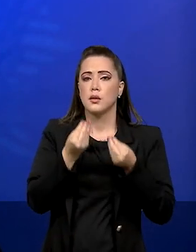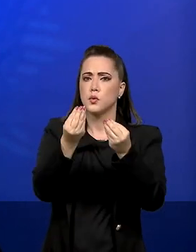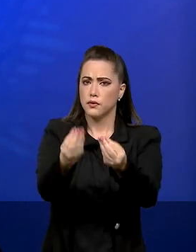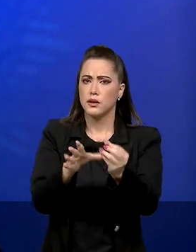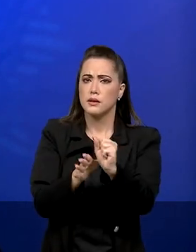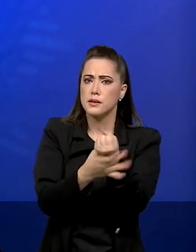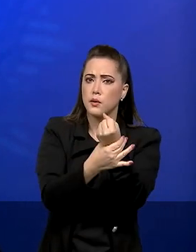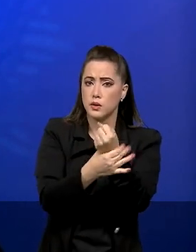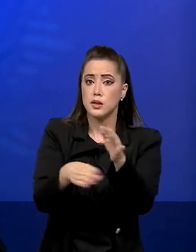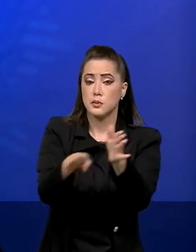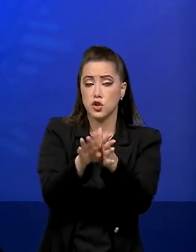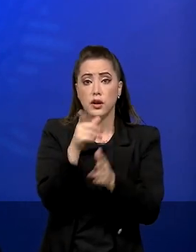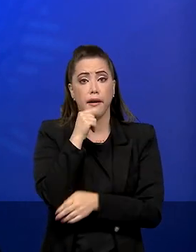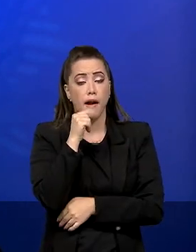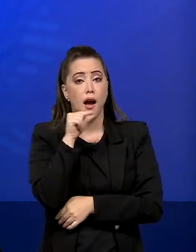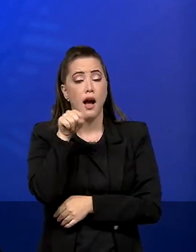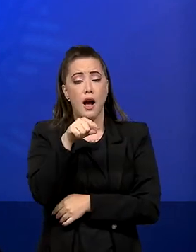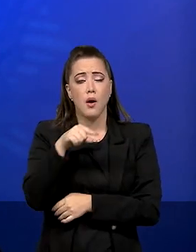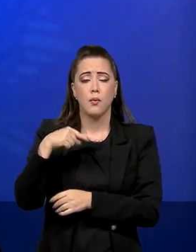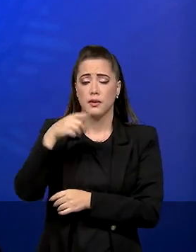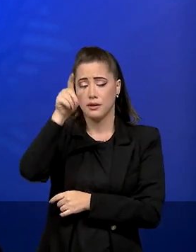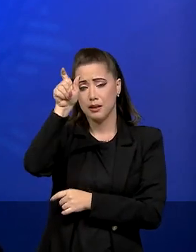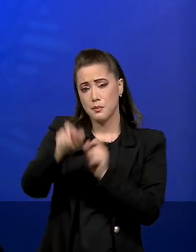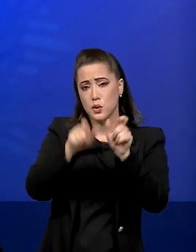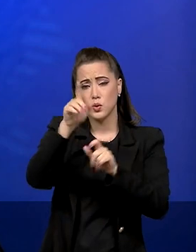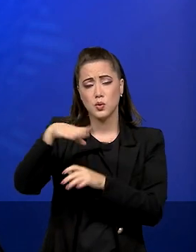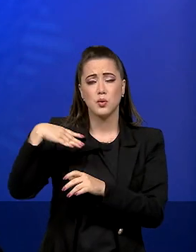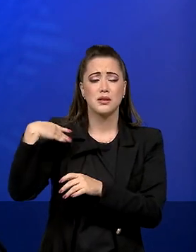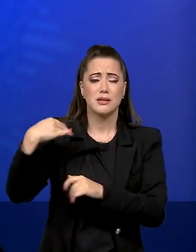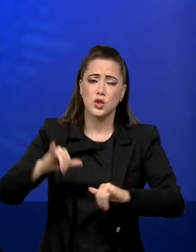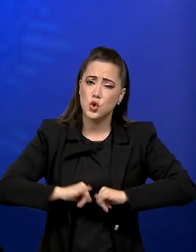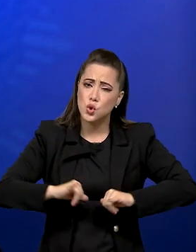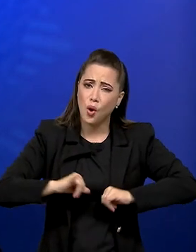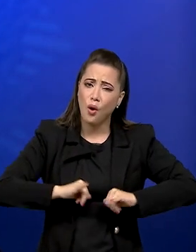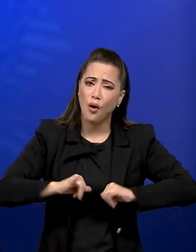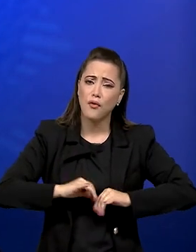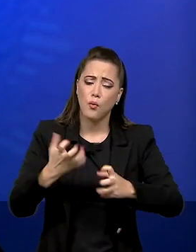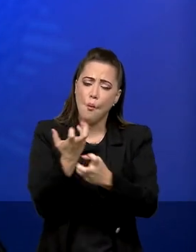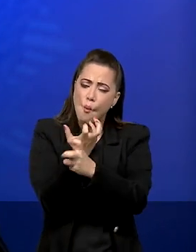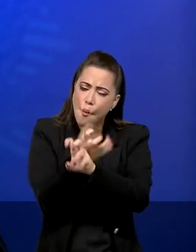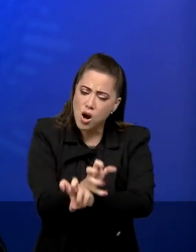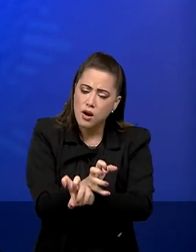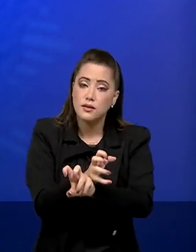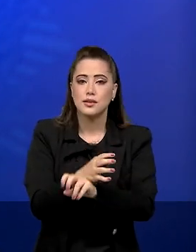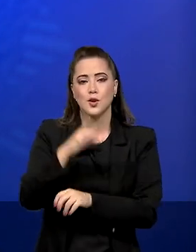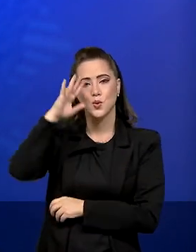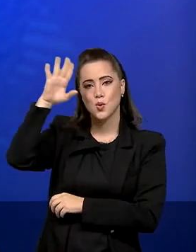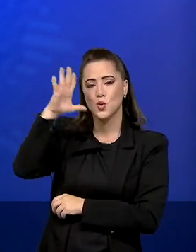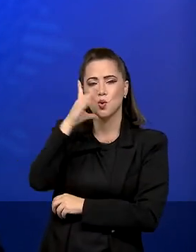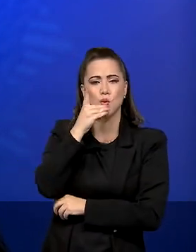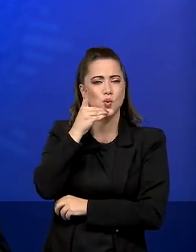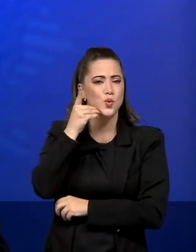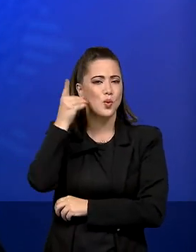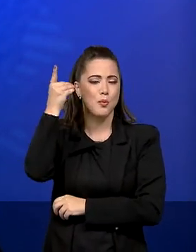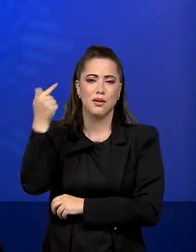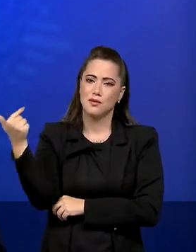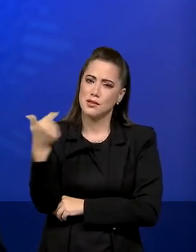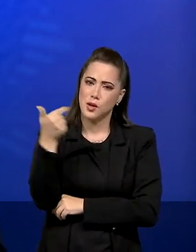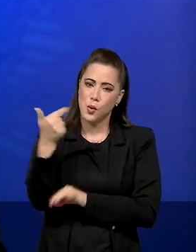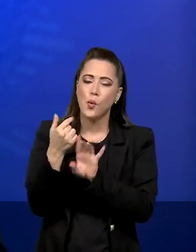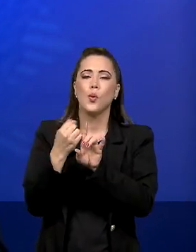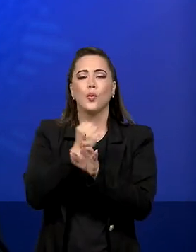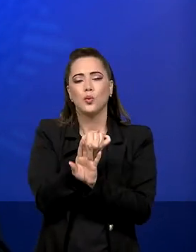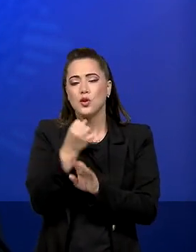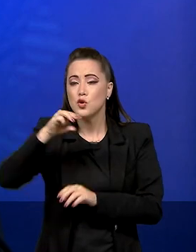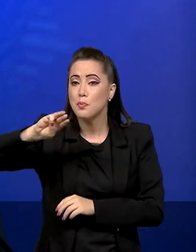sofrem com a seca, principalmente na região Nordeste. O sonho de Dom Pedro II e de milhões de brasileiros finalmente